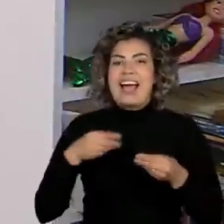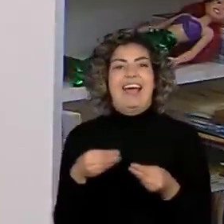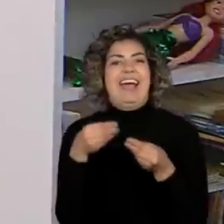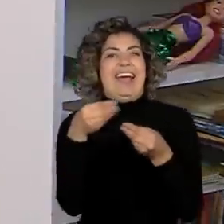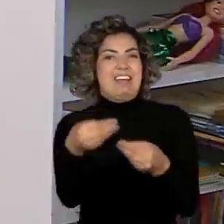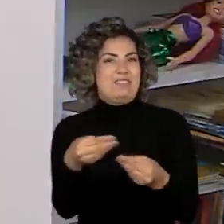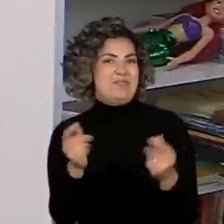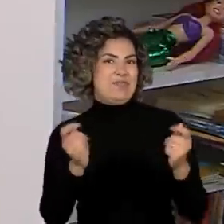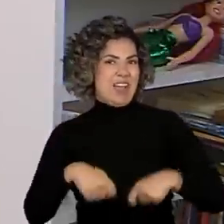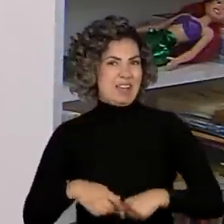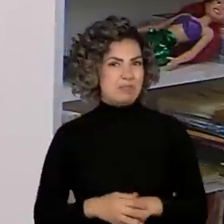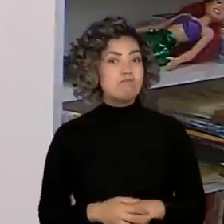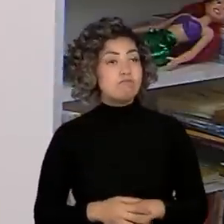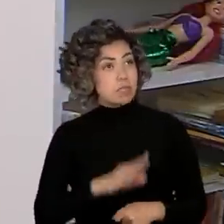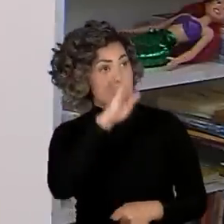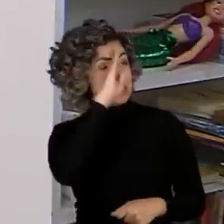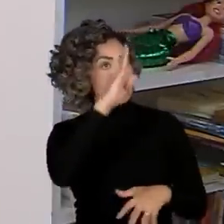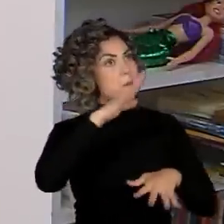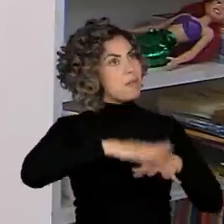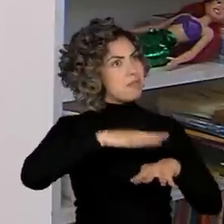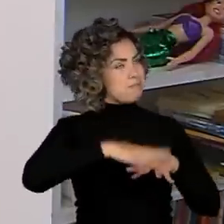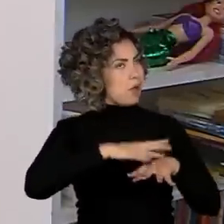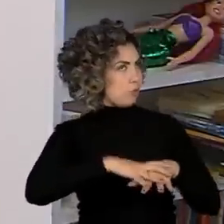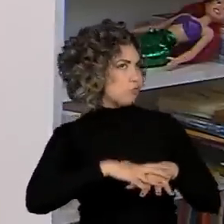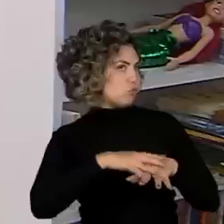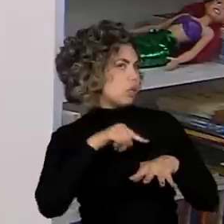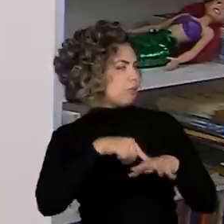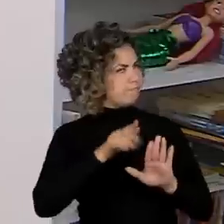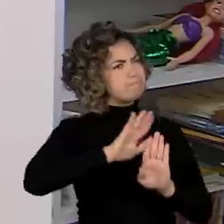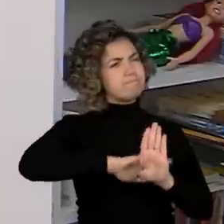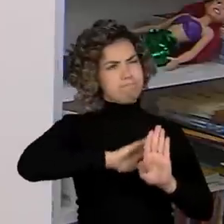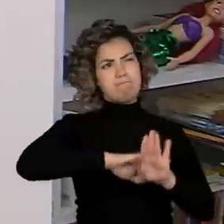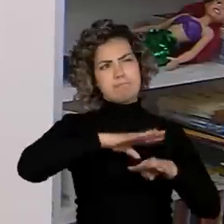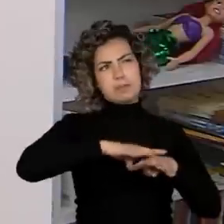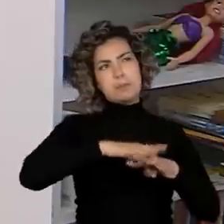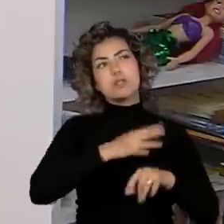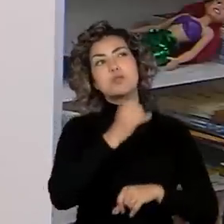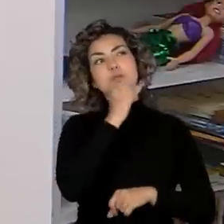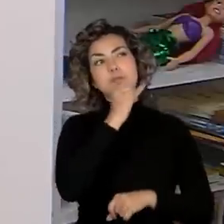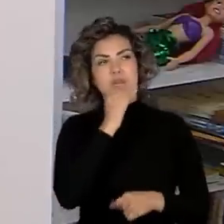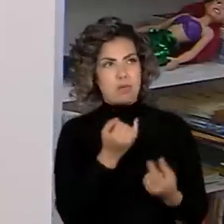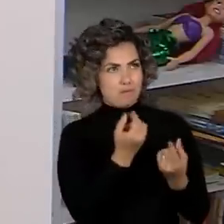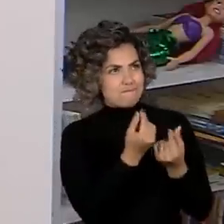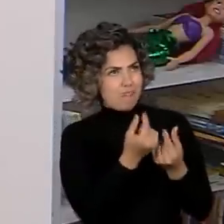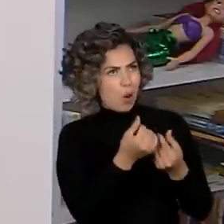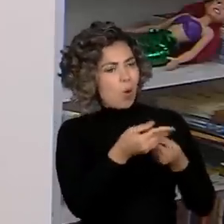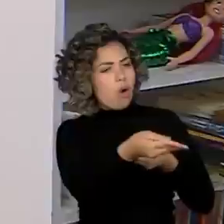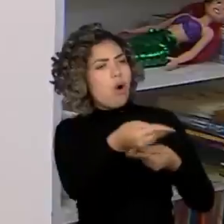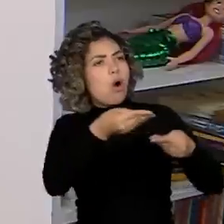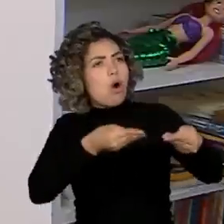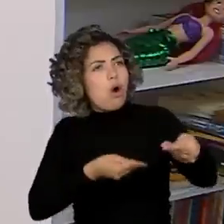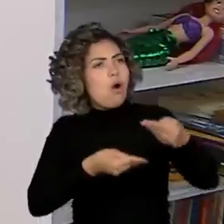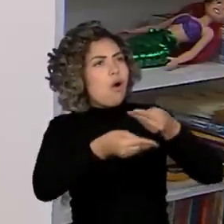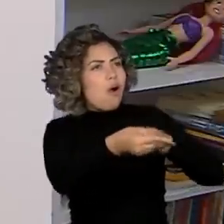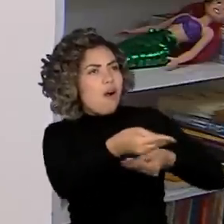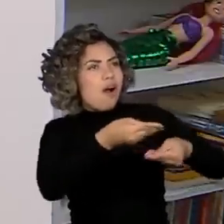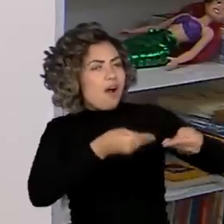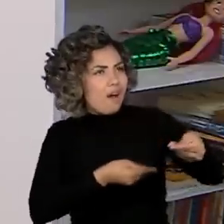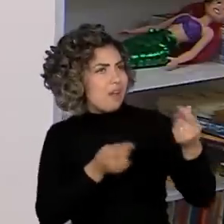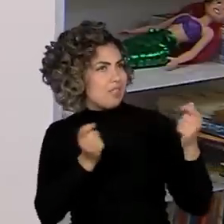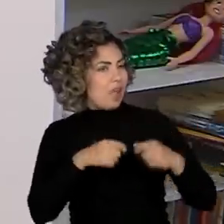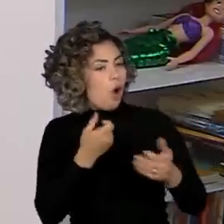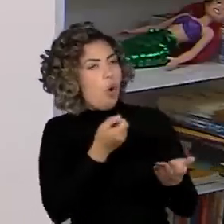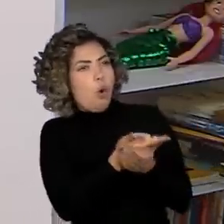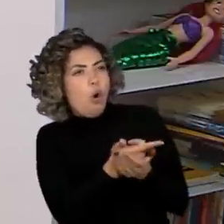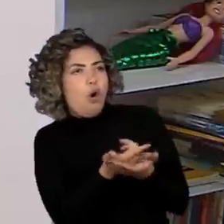as questões matemáticas, por exemplo, a questão da relação monetária, né? Da compra e venda e também das